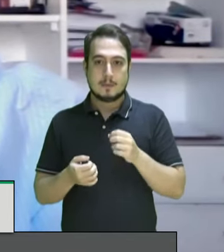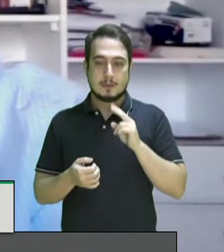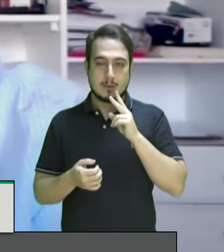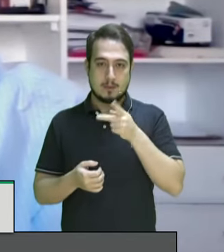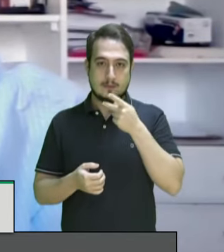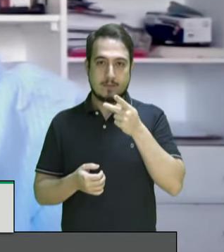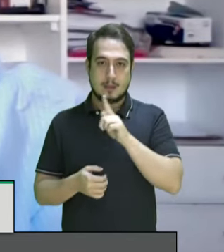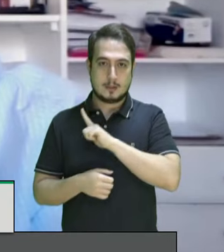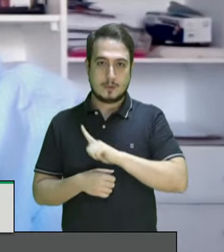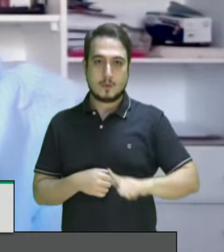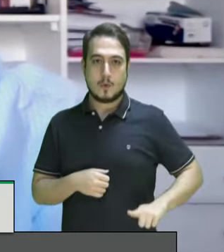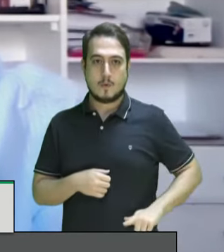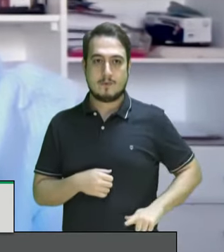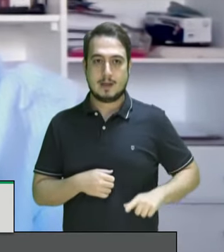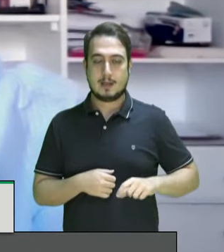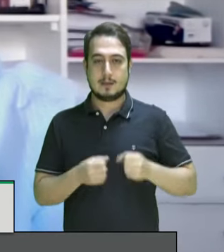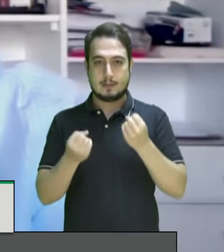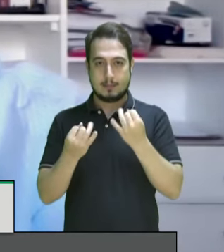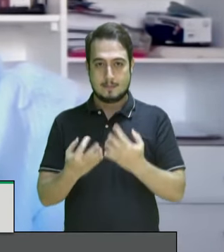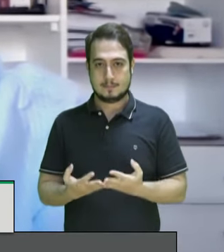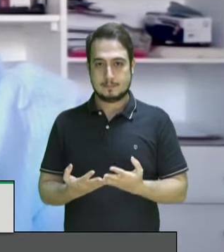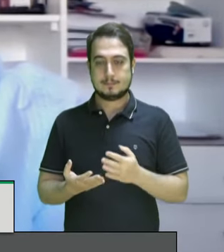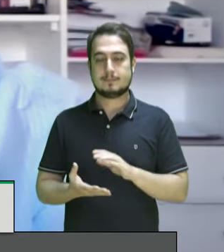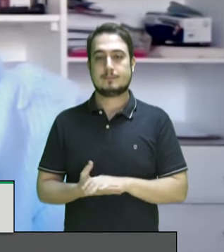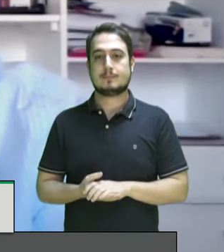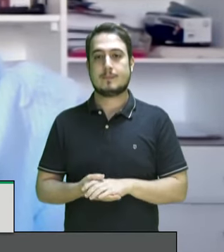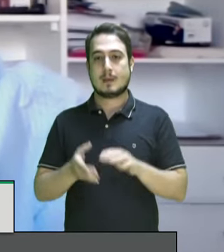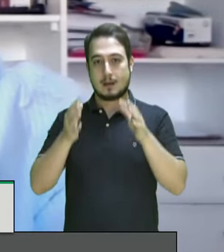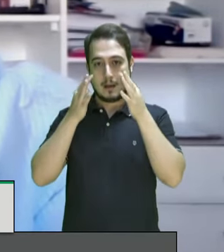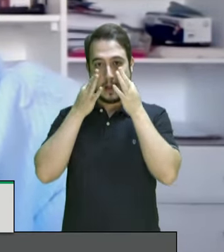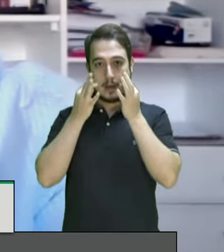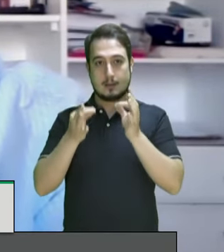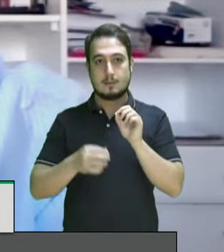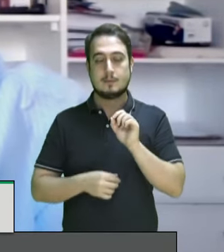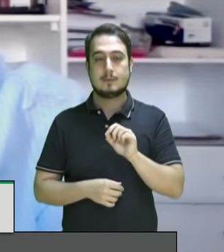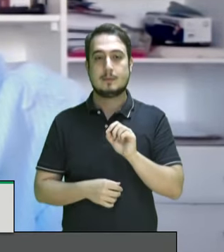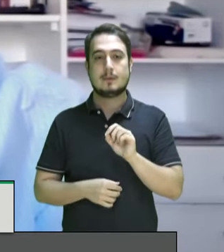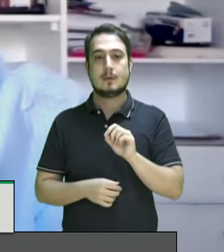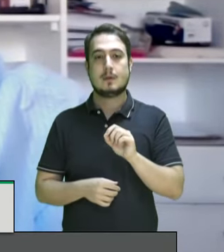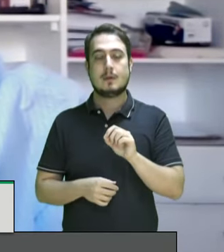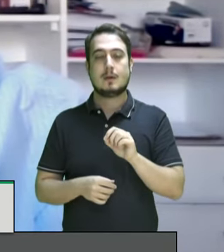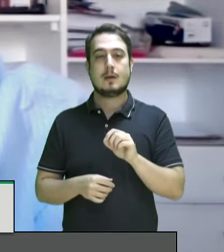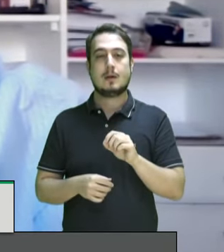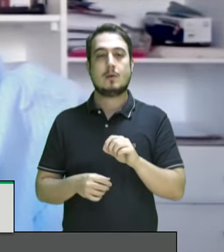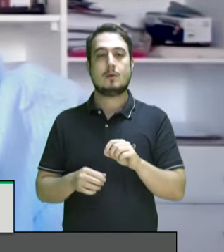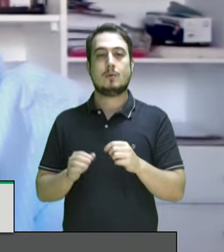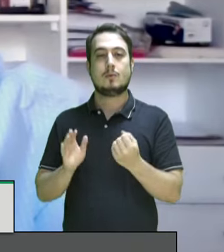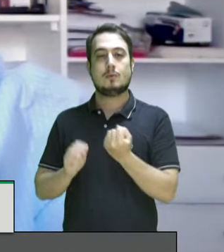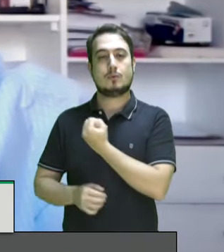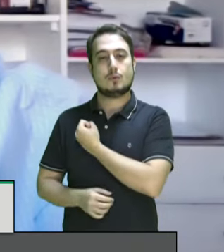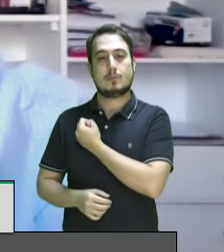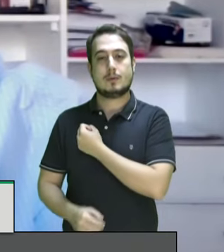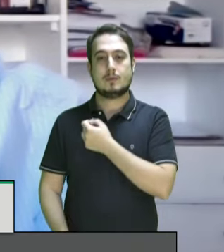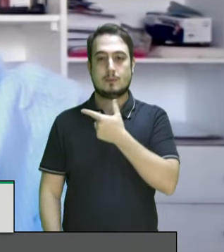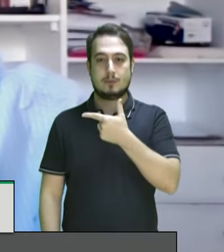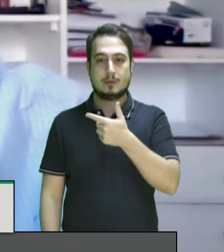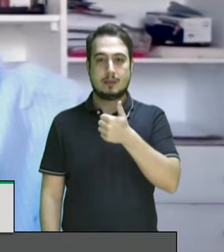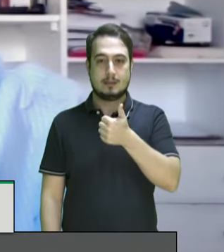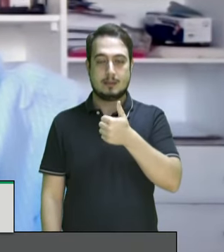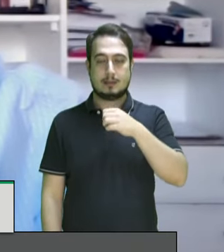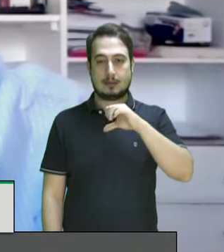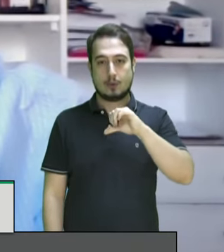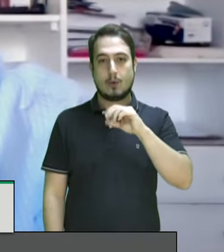eles que já solicitaram eu queria chamar atenção por exemplo ao item 219 que está no